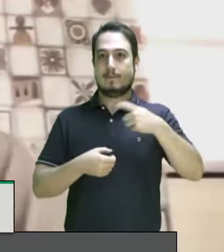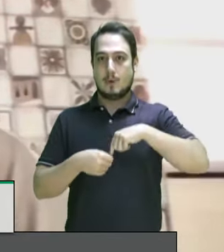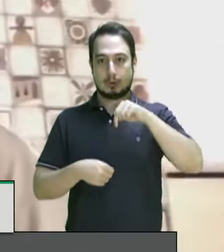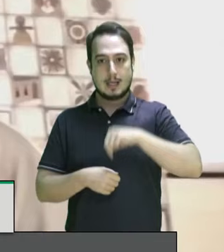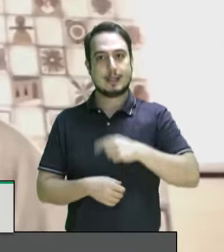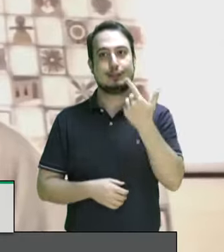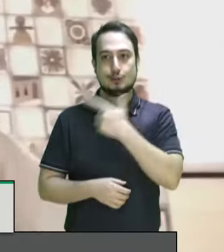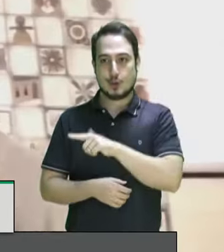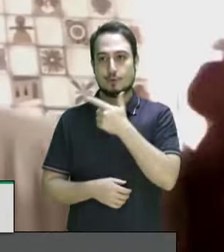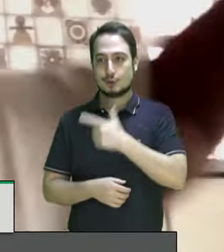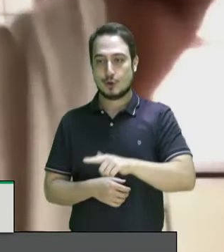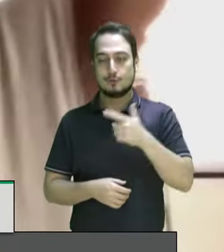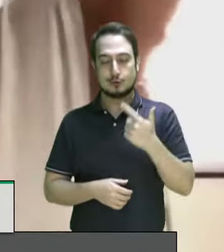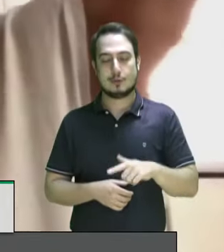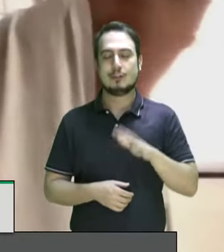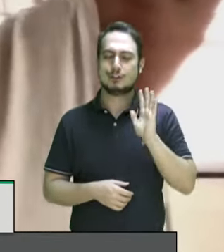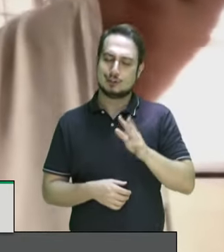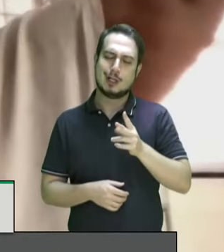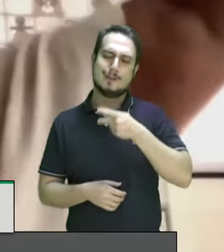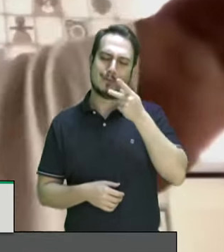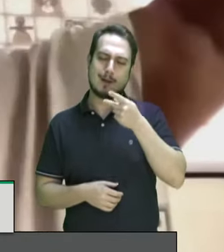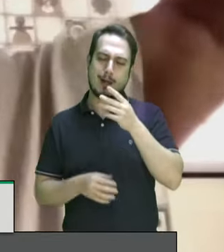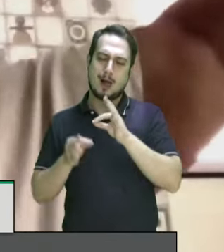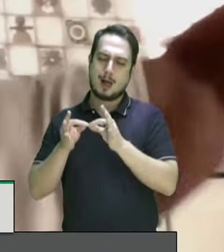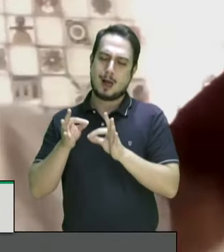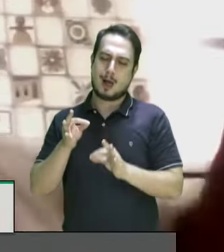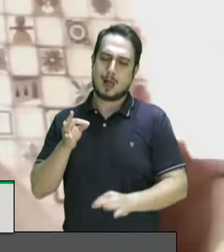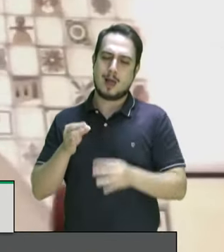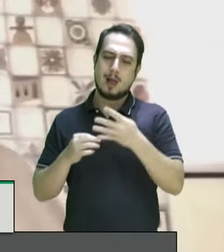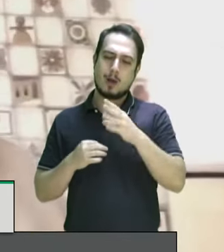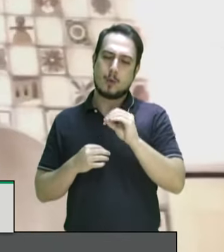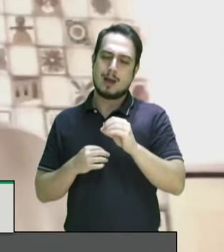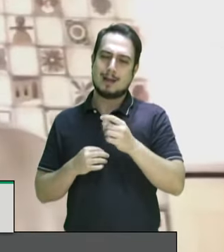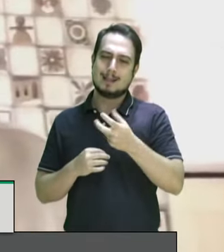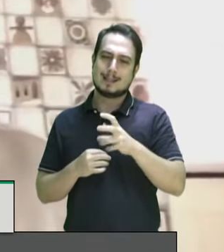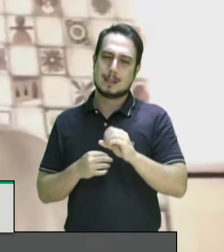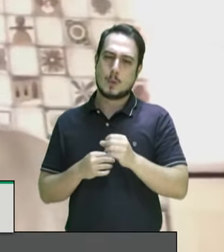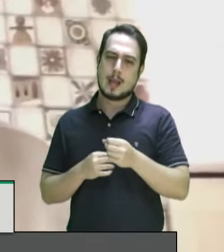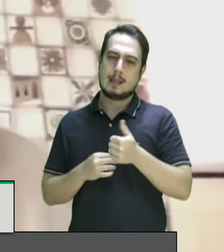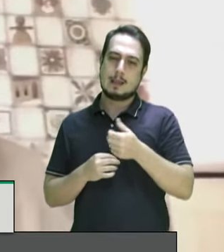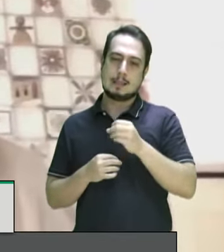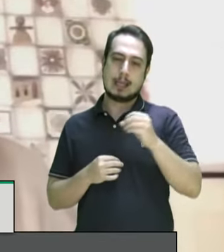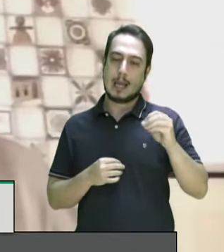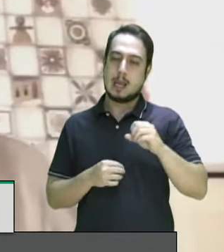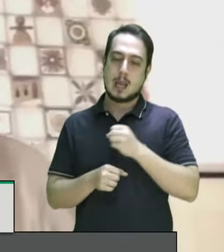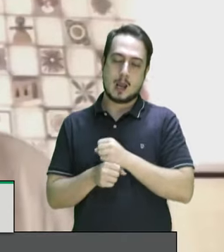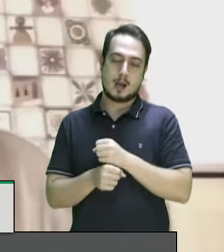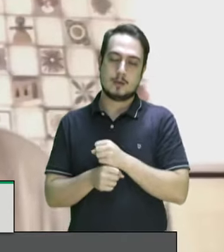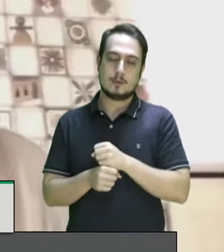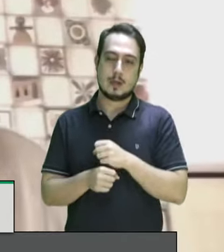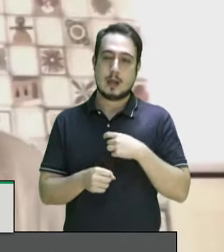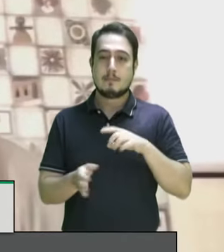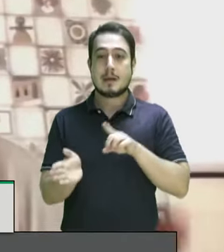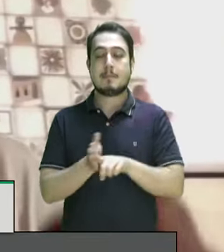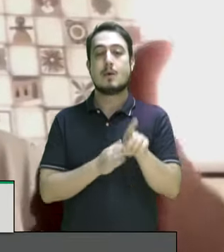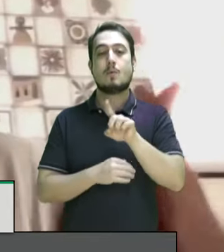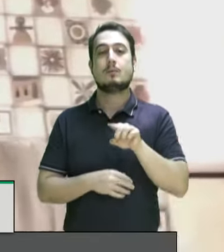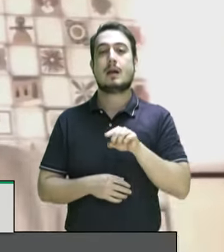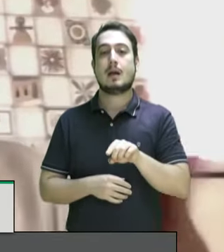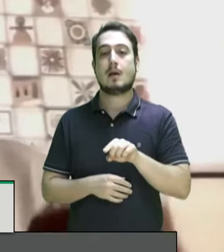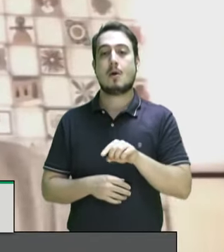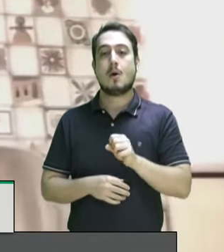repetir o que a gente já vem falando há 40, 50 60, 100 anos então a minha pergunta é o seguinte